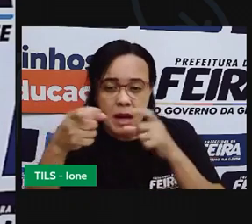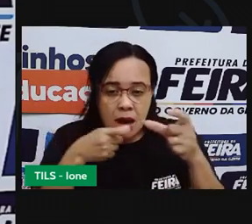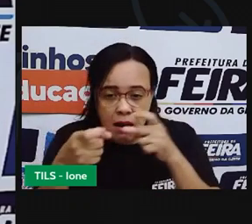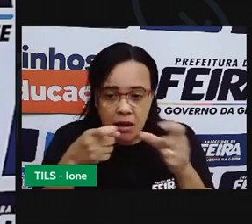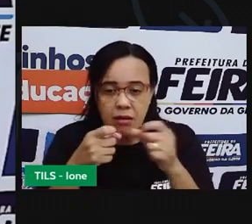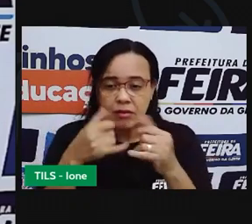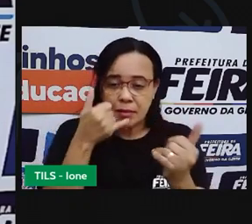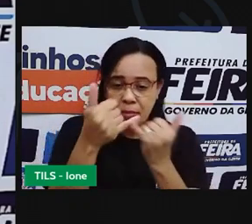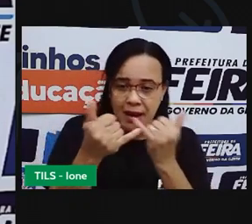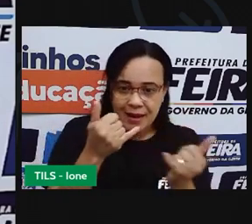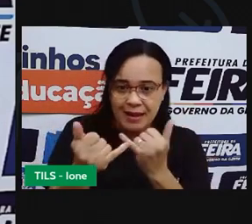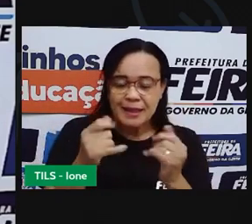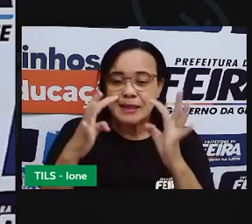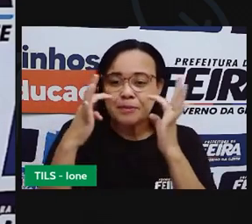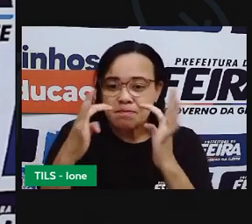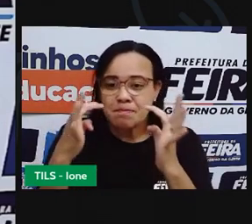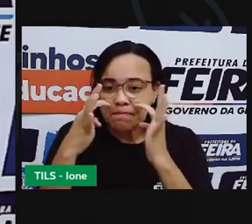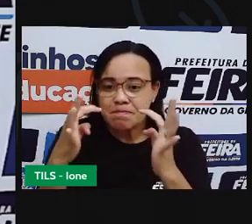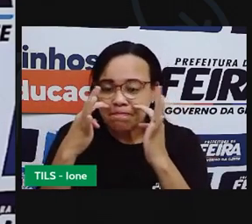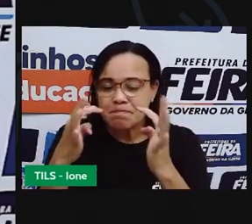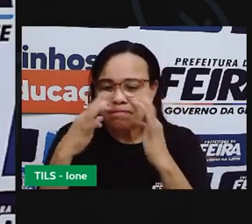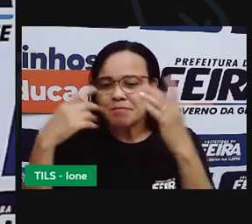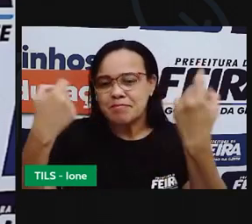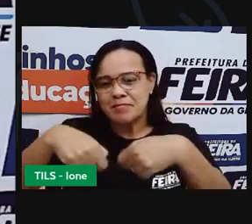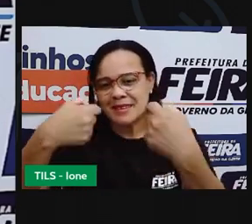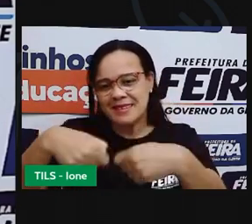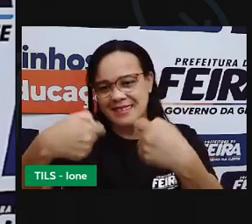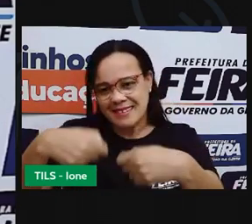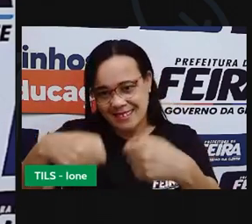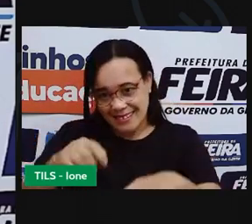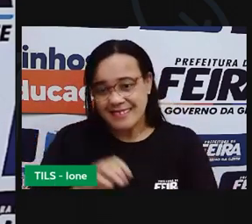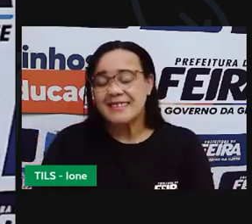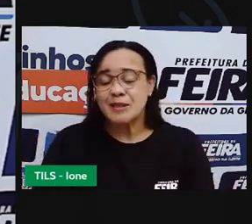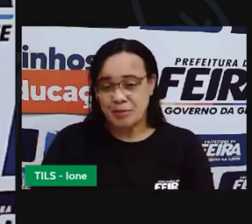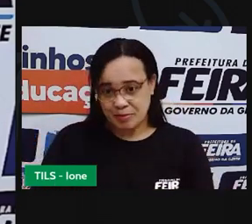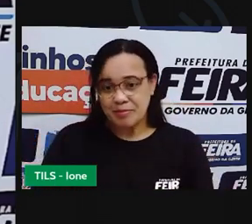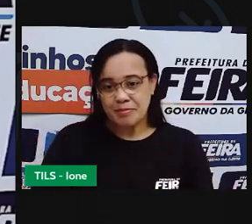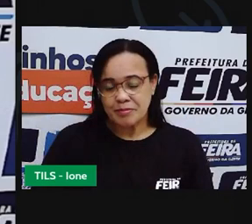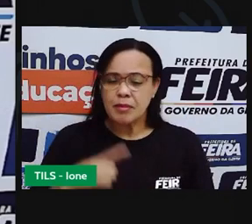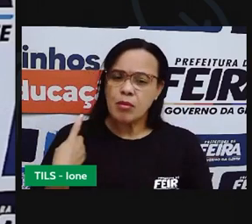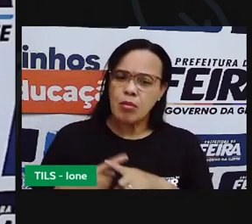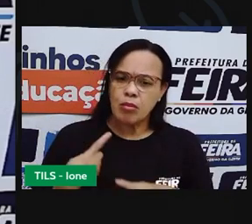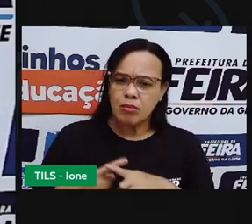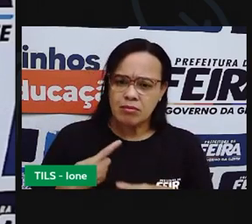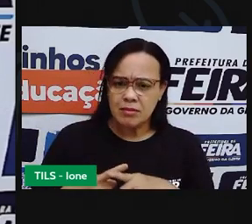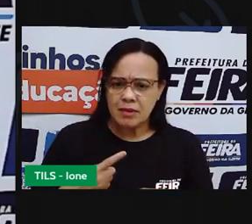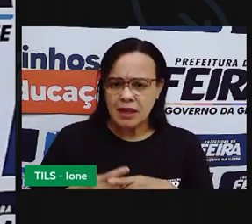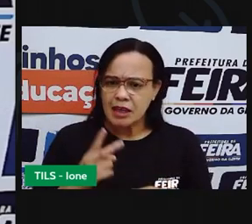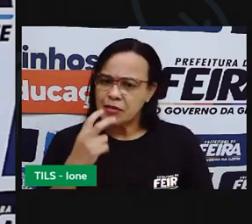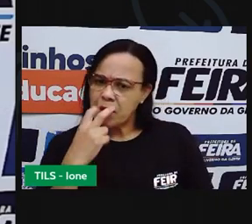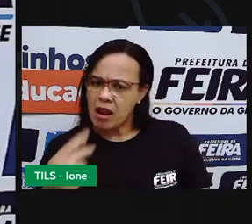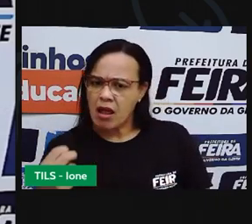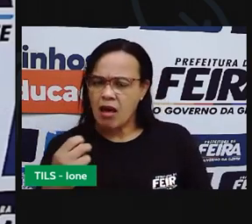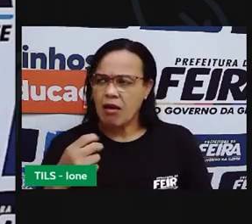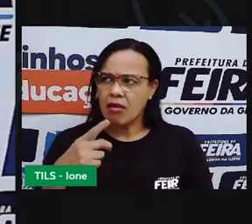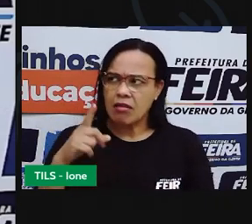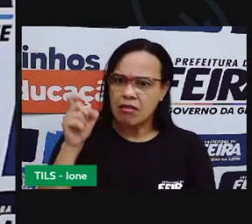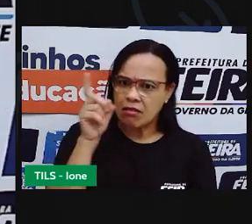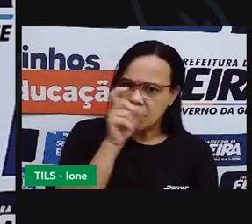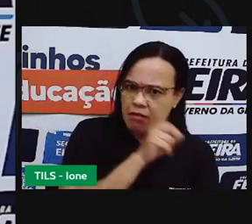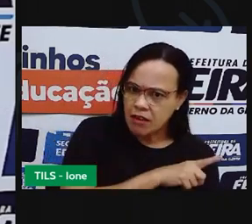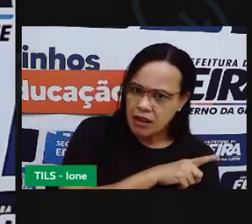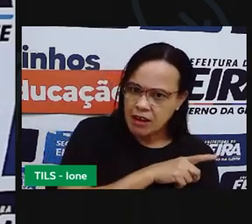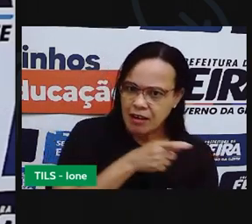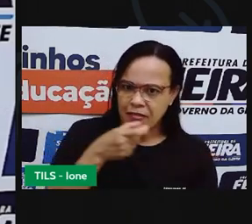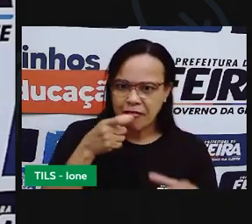palavras que tem as letras que são parecidos dentro da trava-língua é que produz esse trava-língua. Ele é